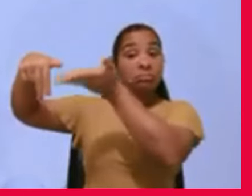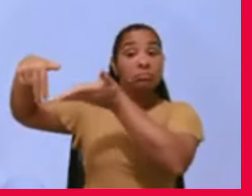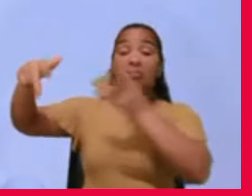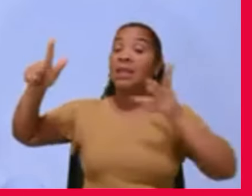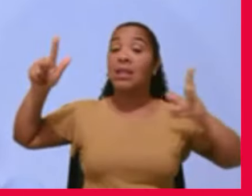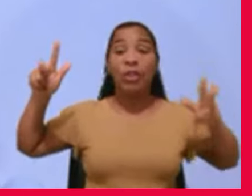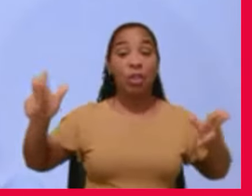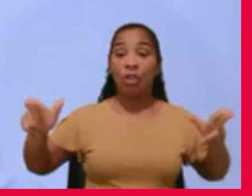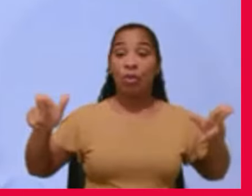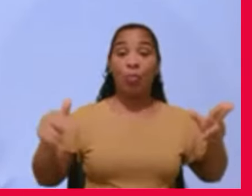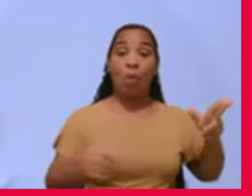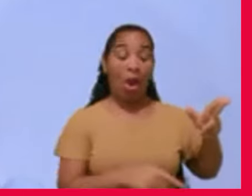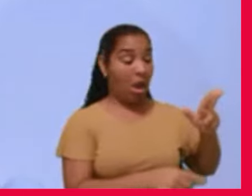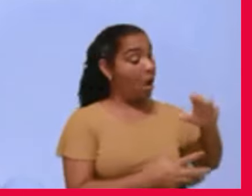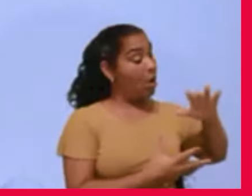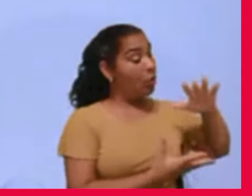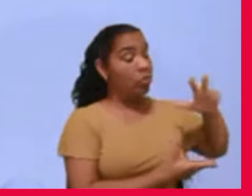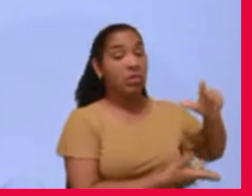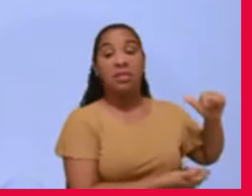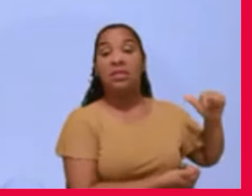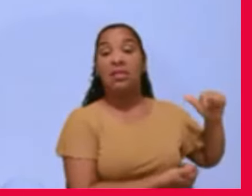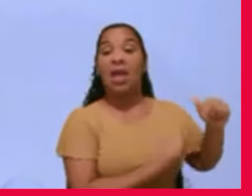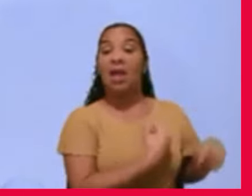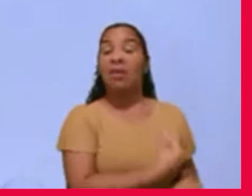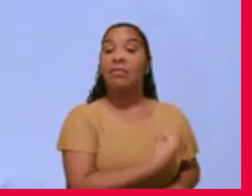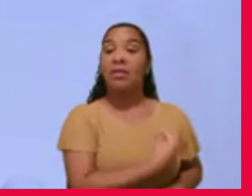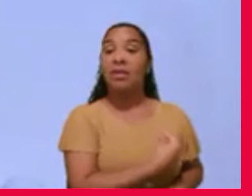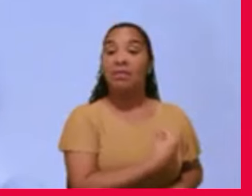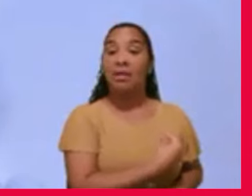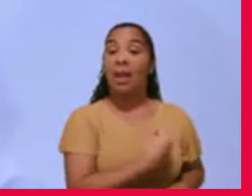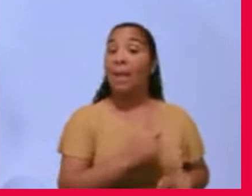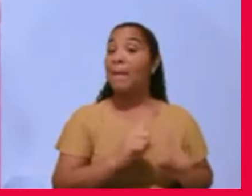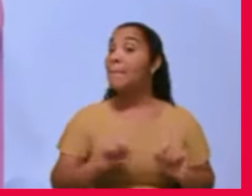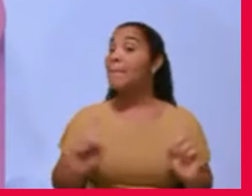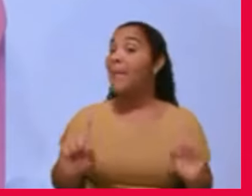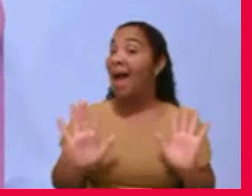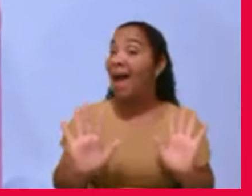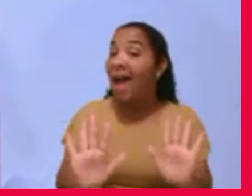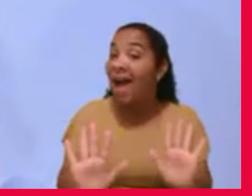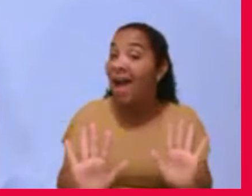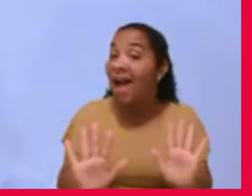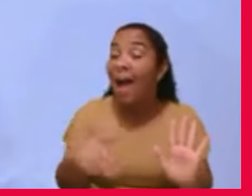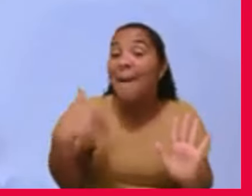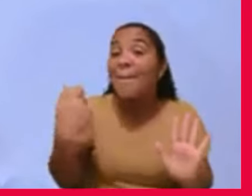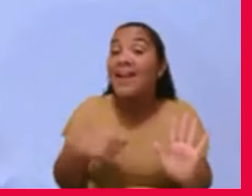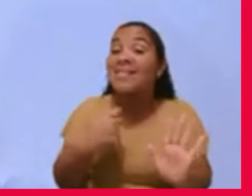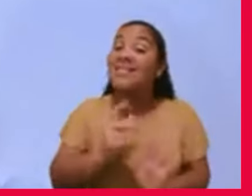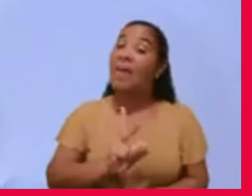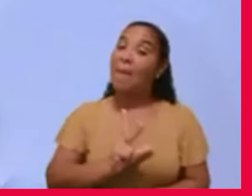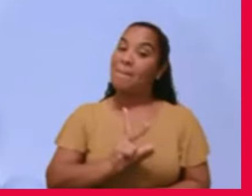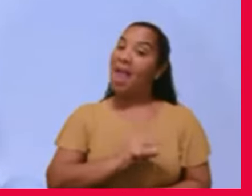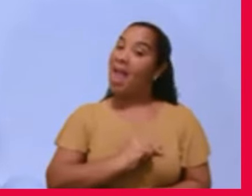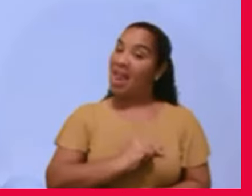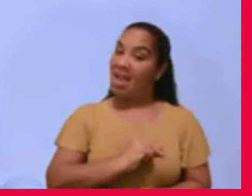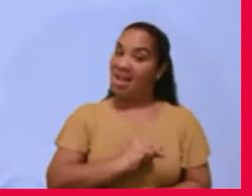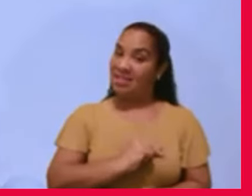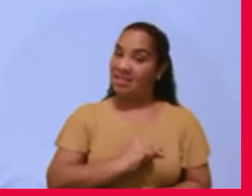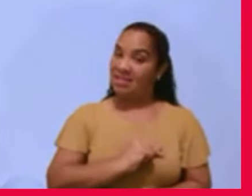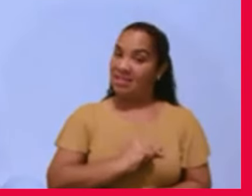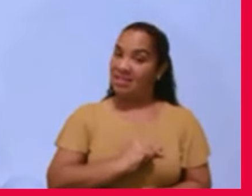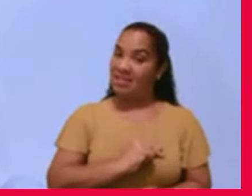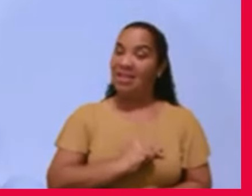que tenha merecimento. Porque não é o fato de ser esquizofrênico, é a